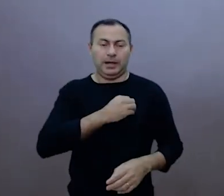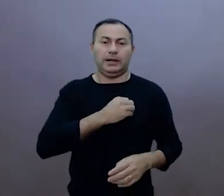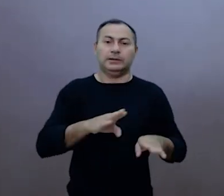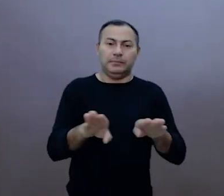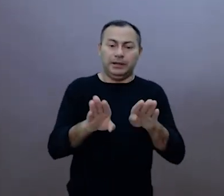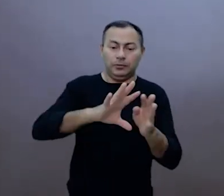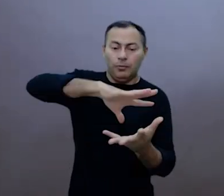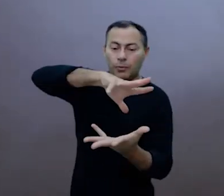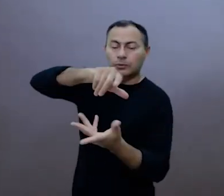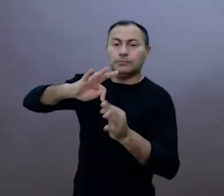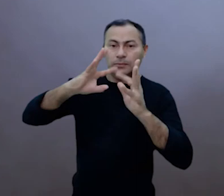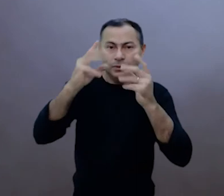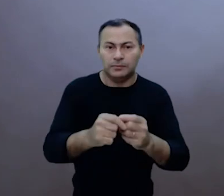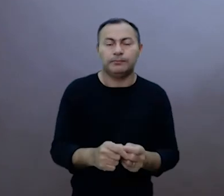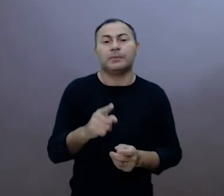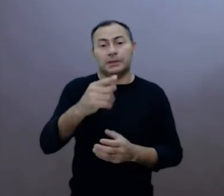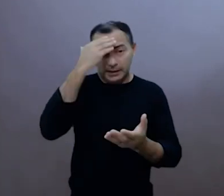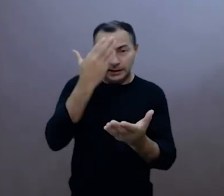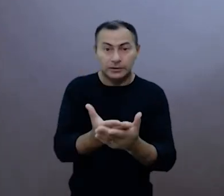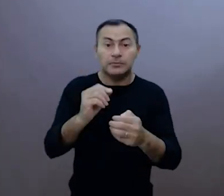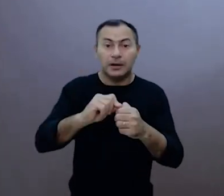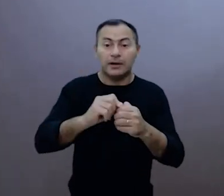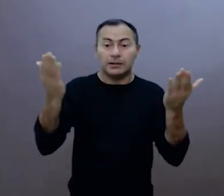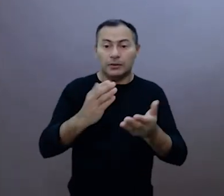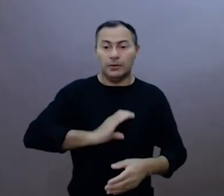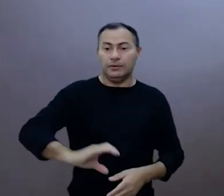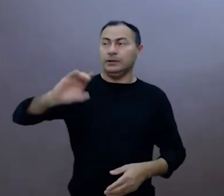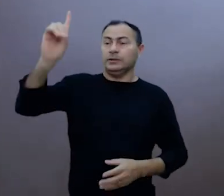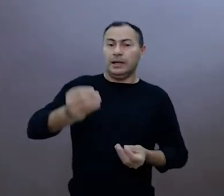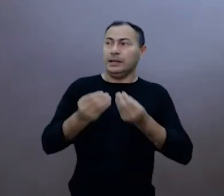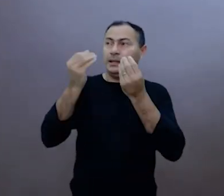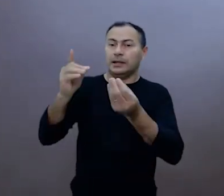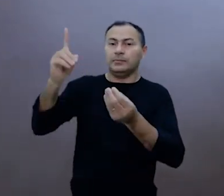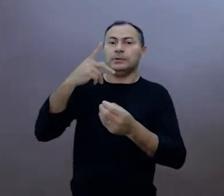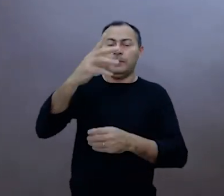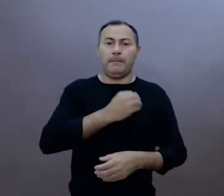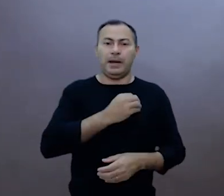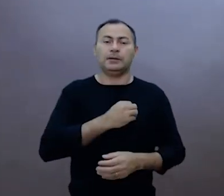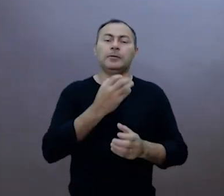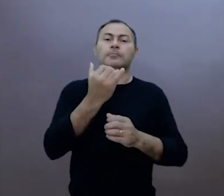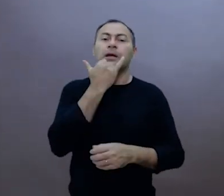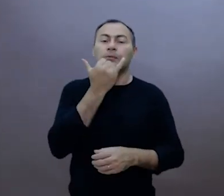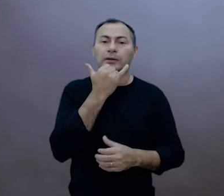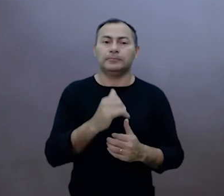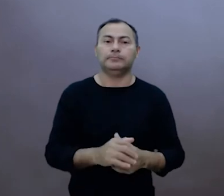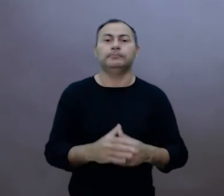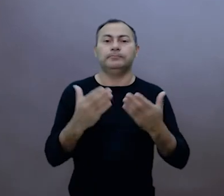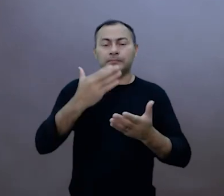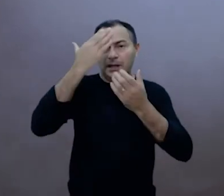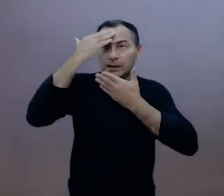pelos pecados do mundo inteiro se você nunca fez isso então faça isso agora confie em Jesus entregue-se a ele e seus pecados serão